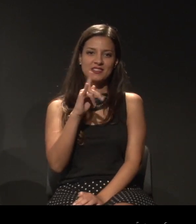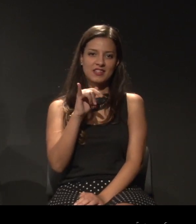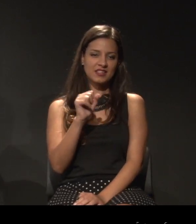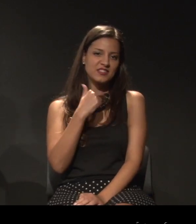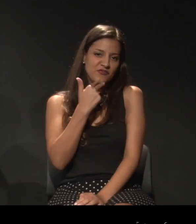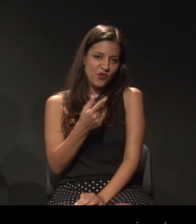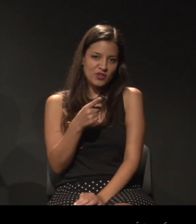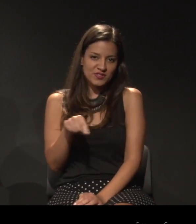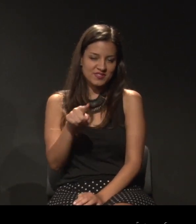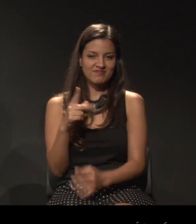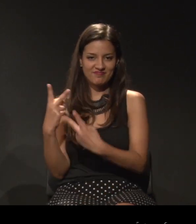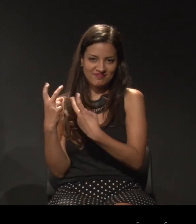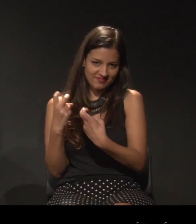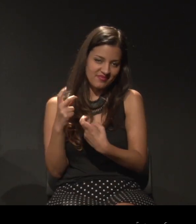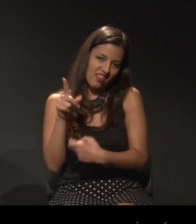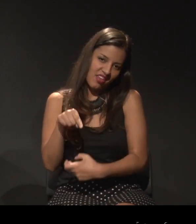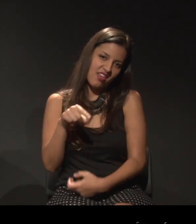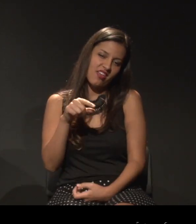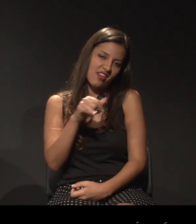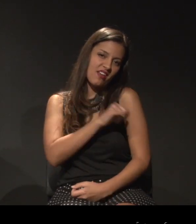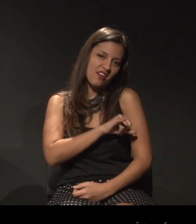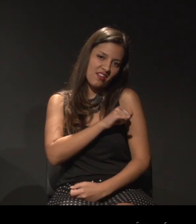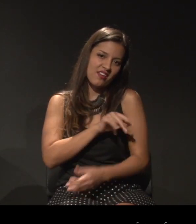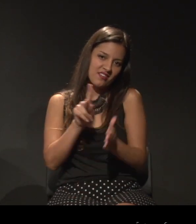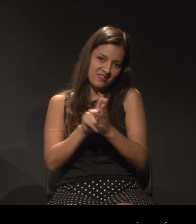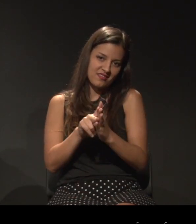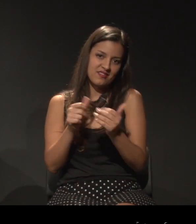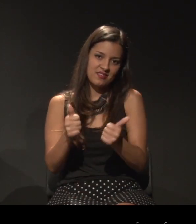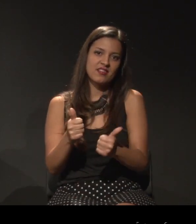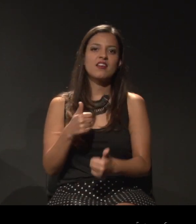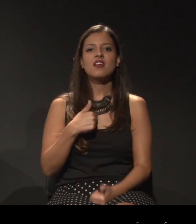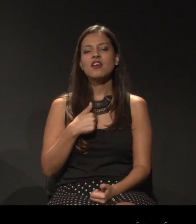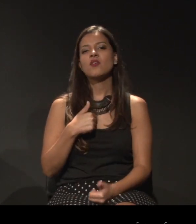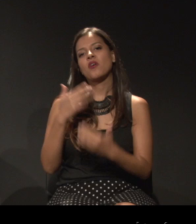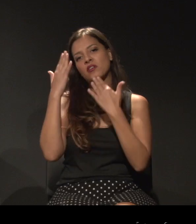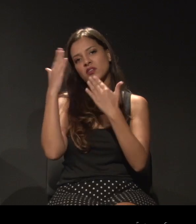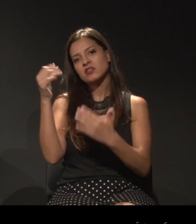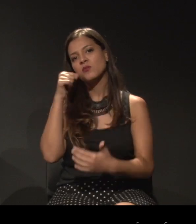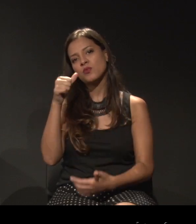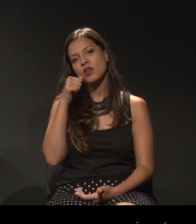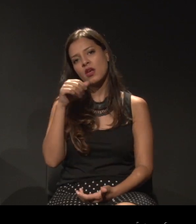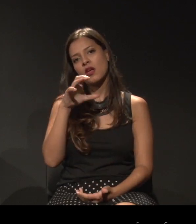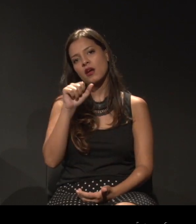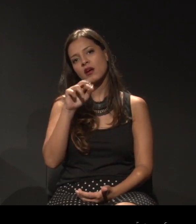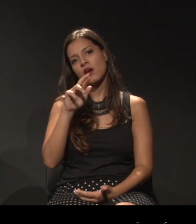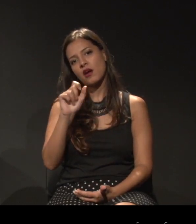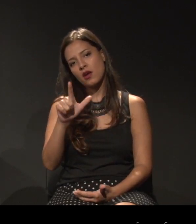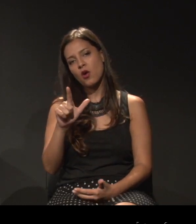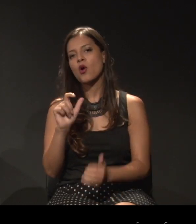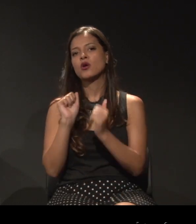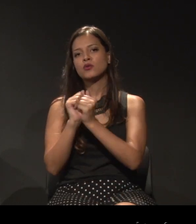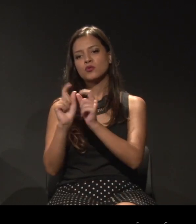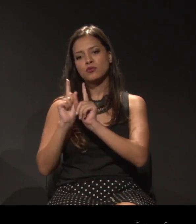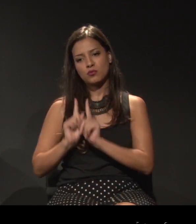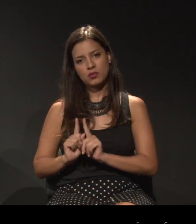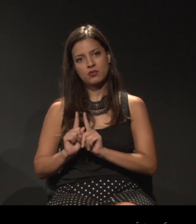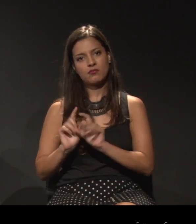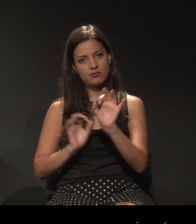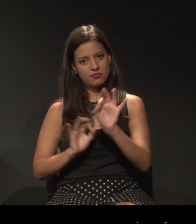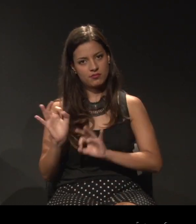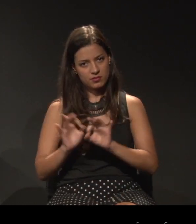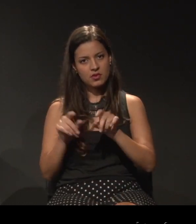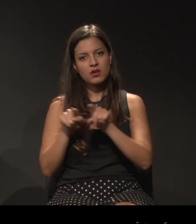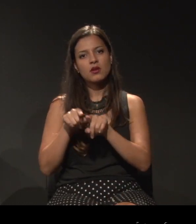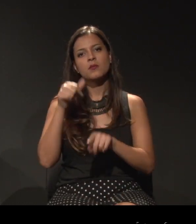Carol, que é a minha parceira, intérprete junto comigo e criadora do projeto. A Nanda Veloso também,